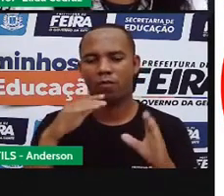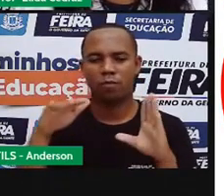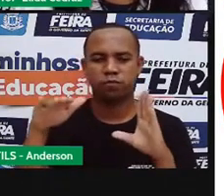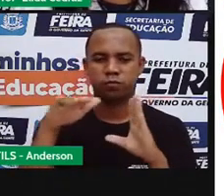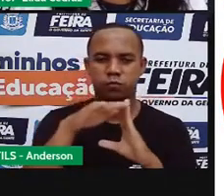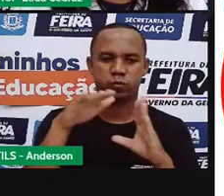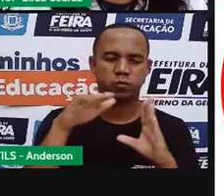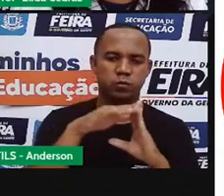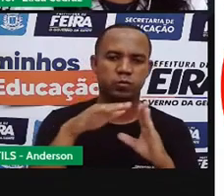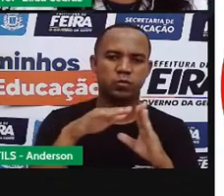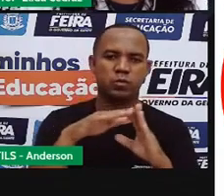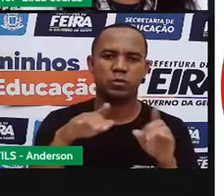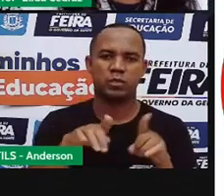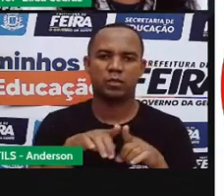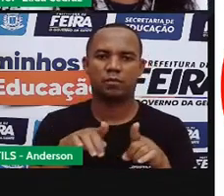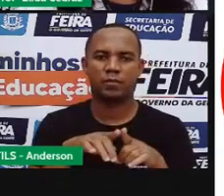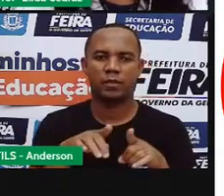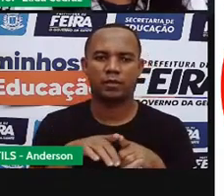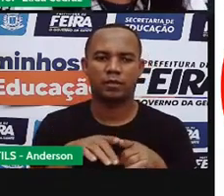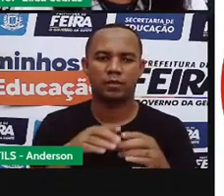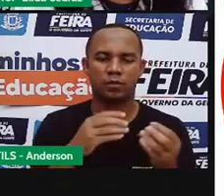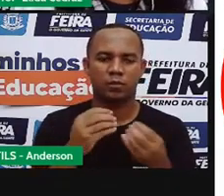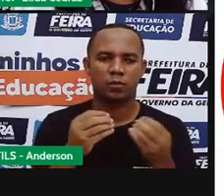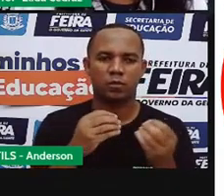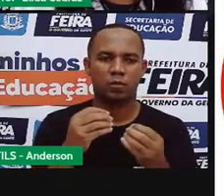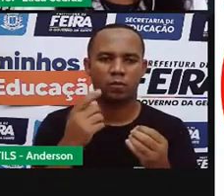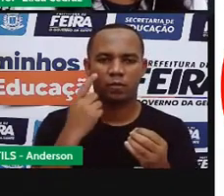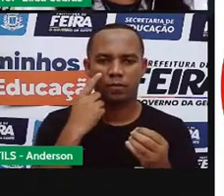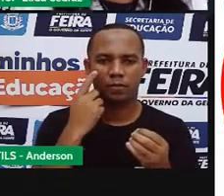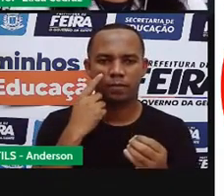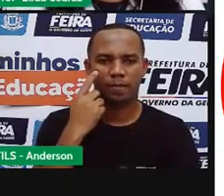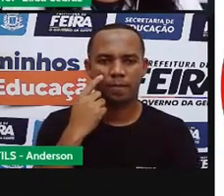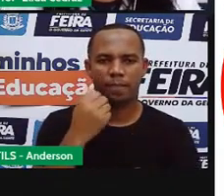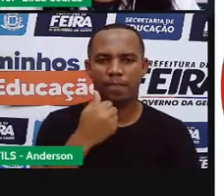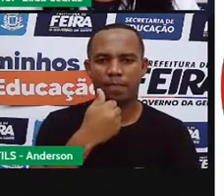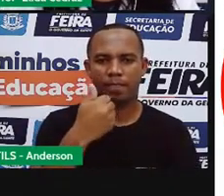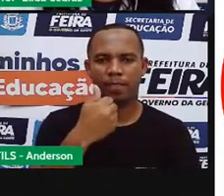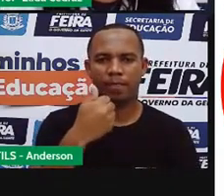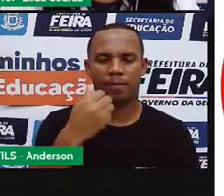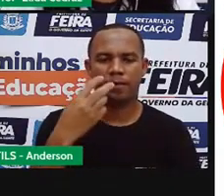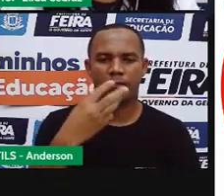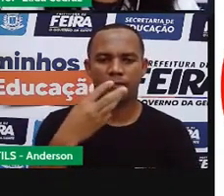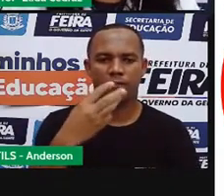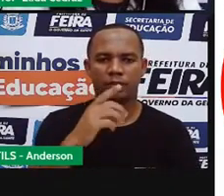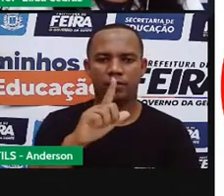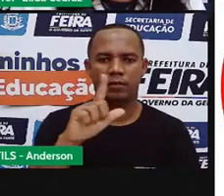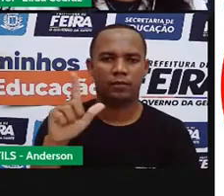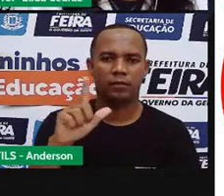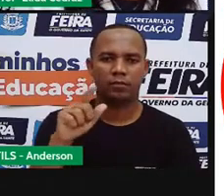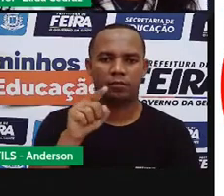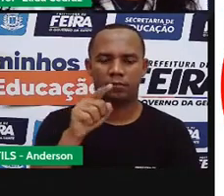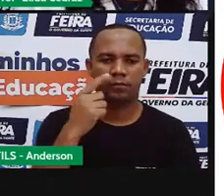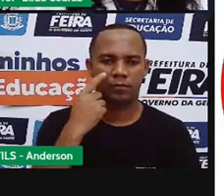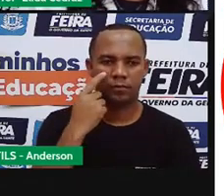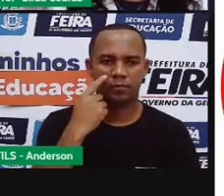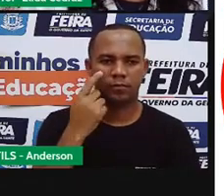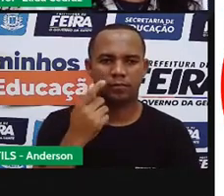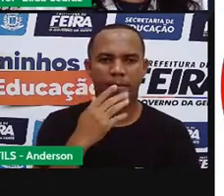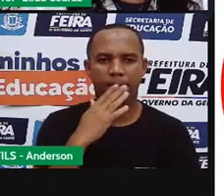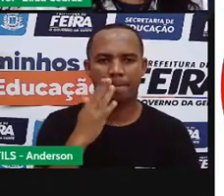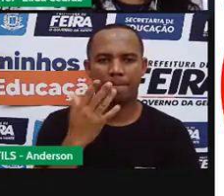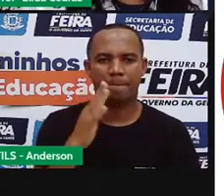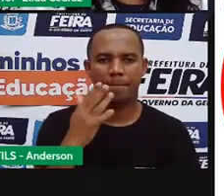No caso do aquário de Marcelo, era apenas treze litros. A piscina de criança tem